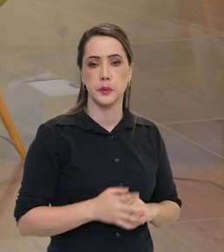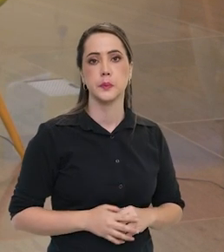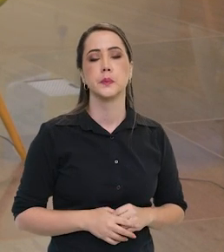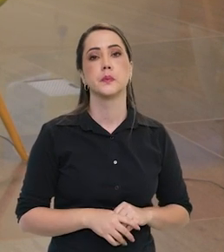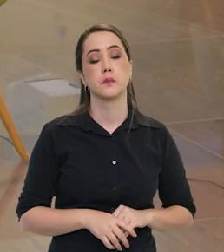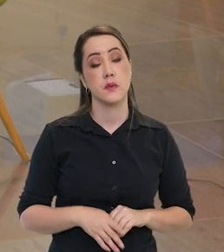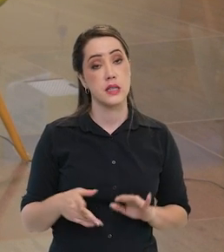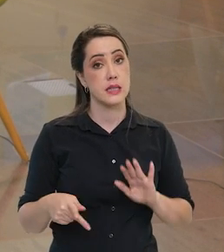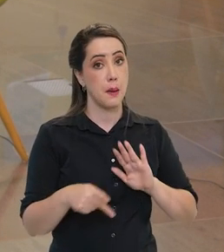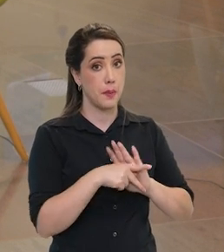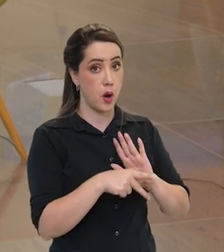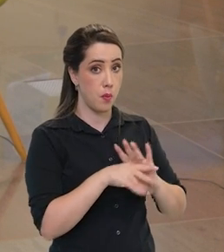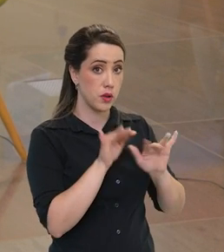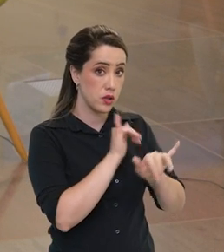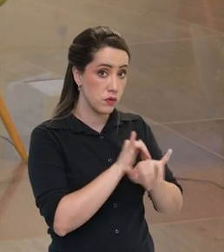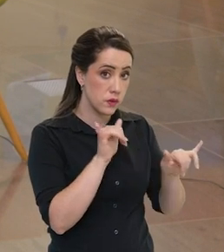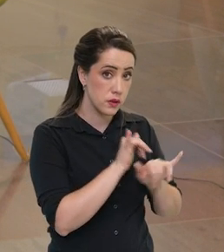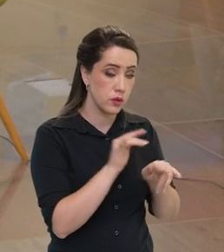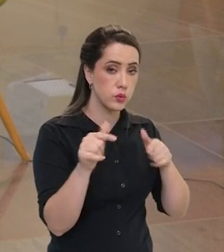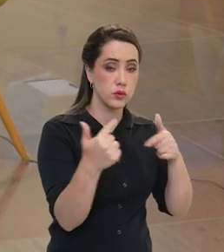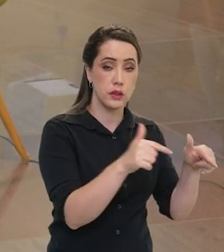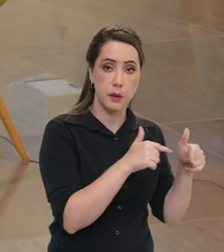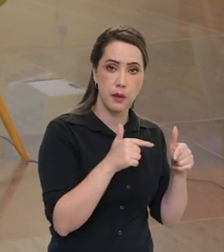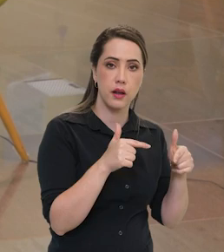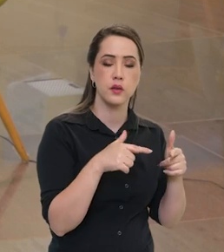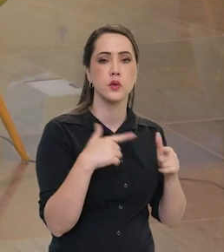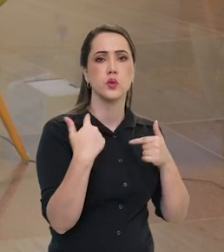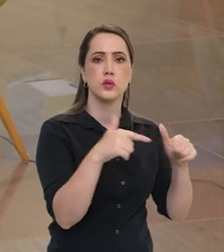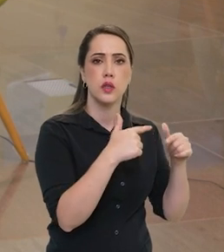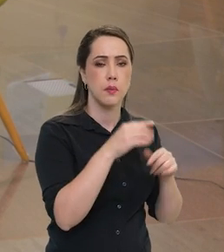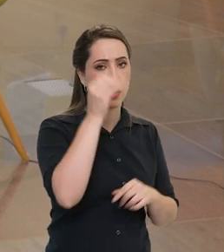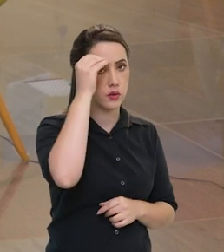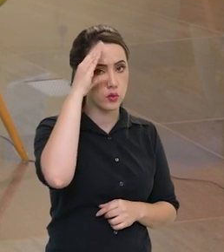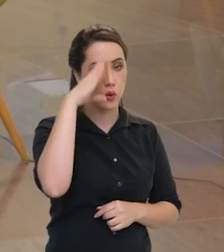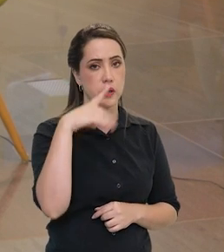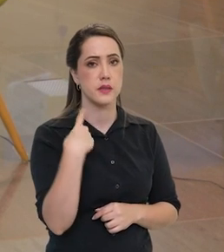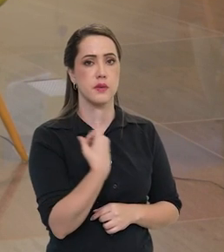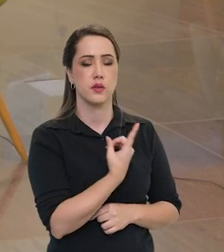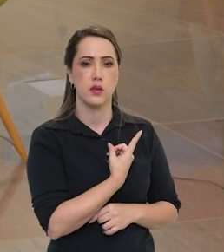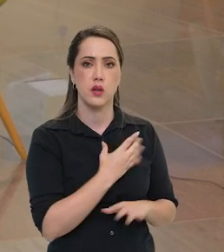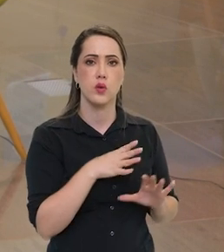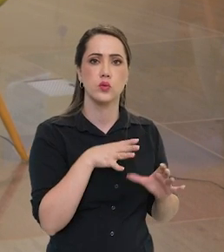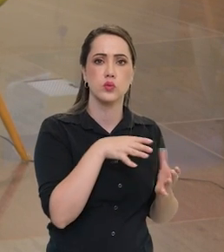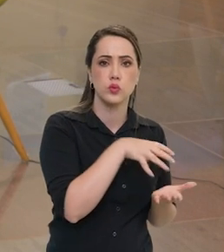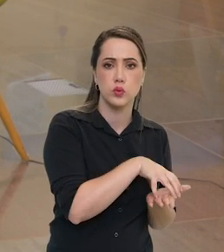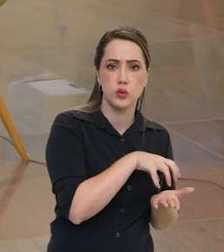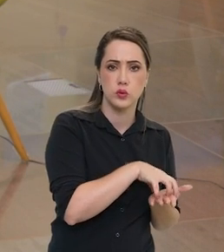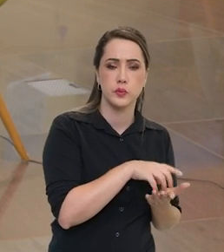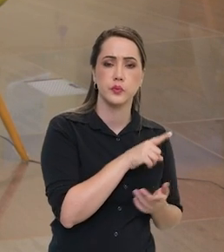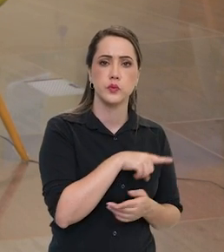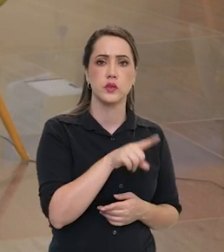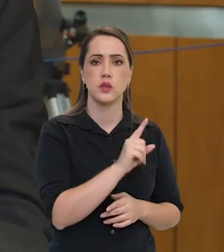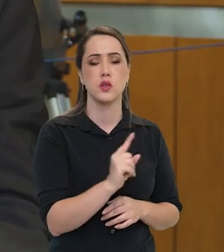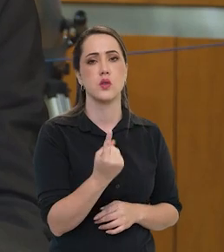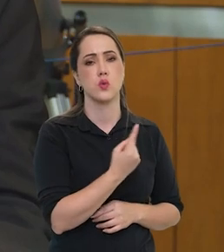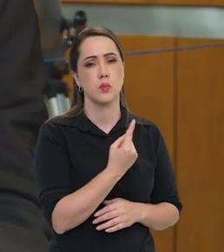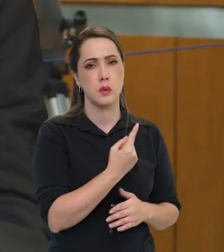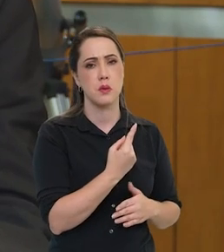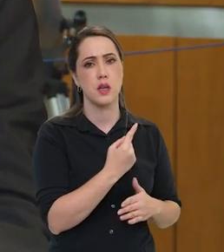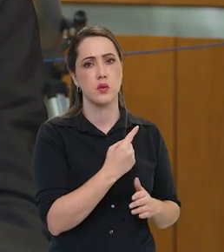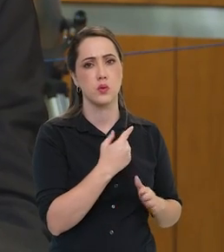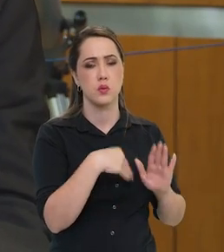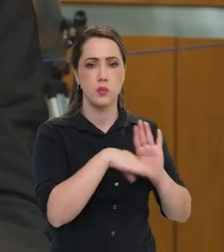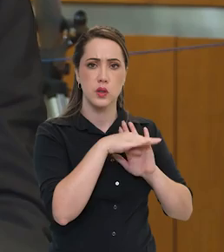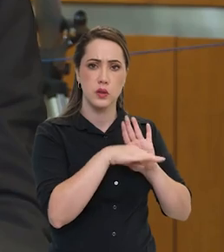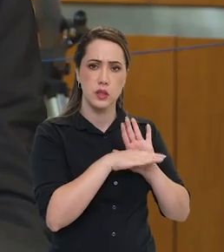isso. Isso faz parte da difusão, do trabalho de difusão de conhecimento da agência. E um dos primeiros